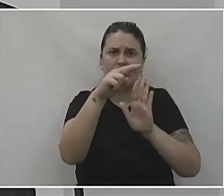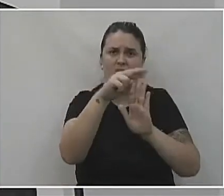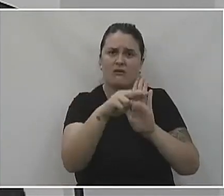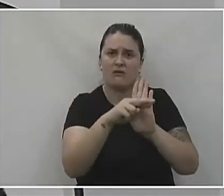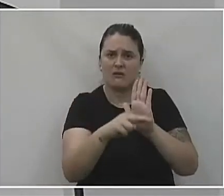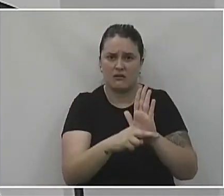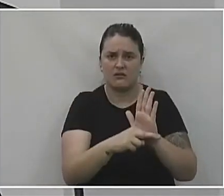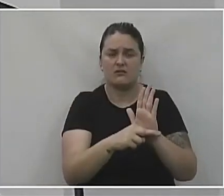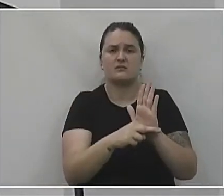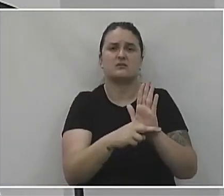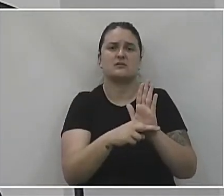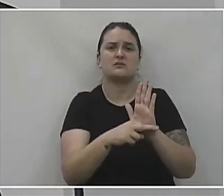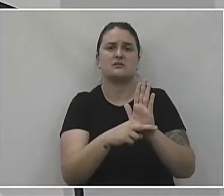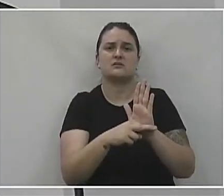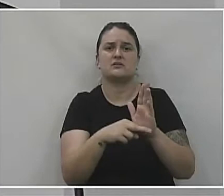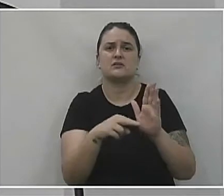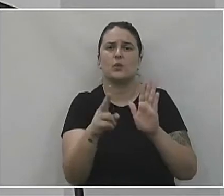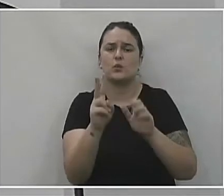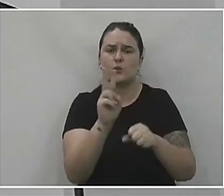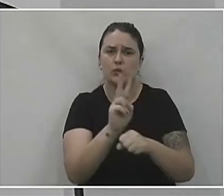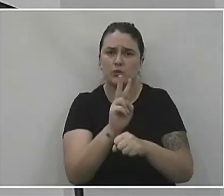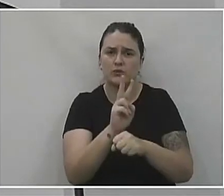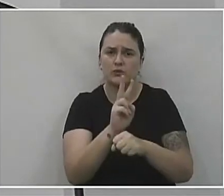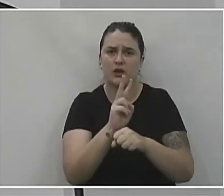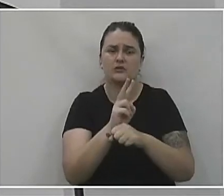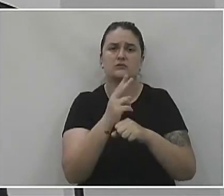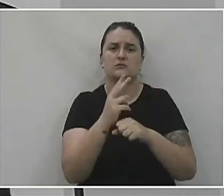questões sanitárias.